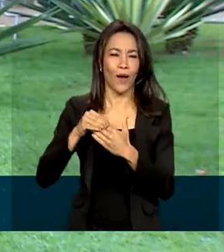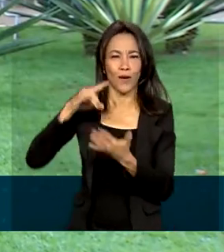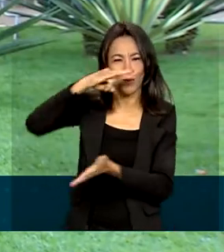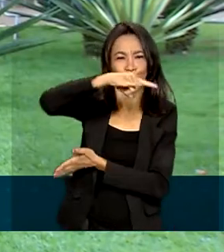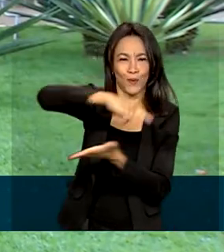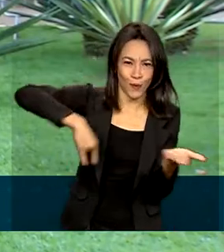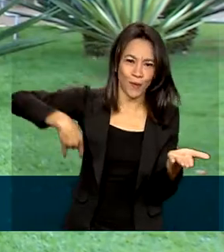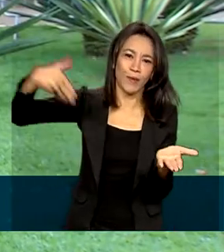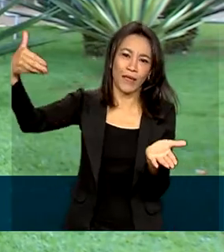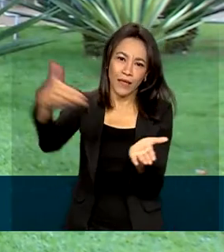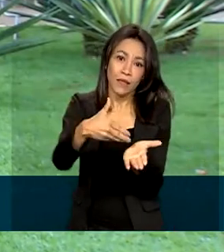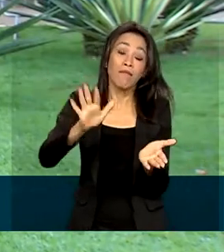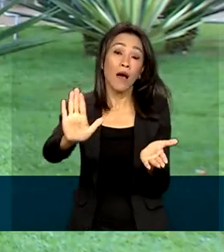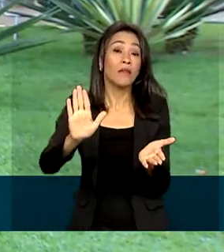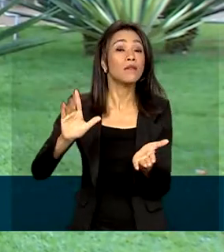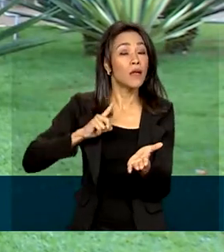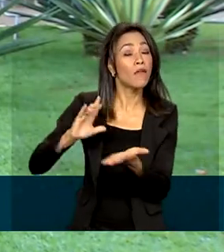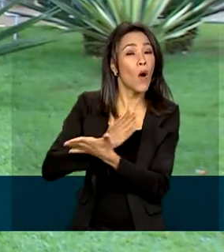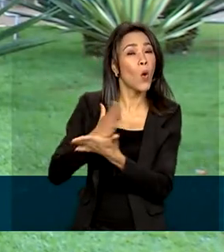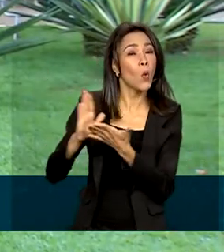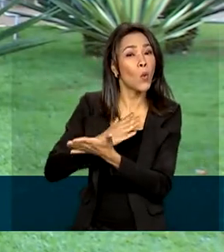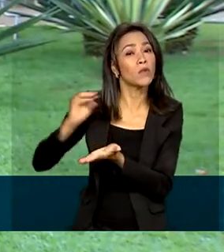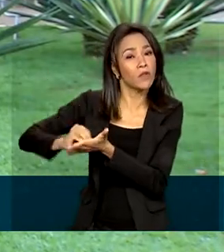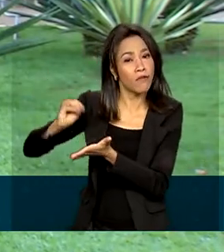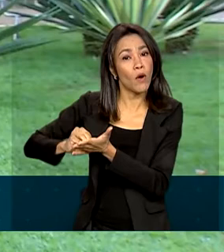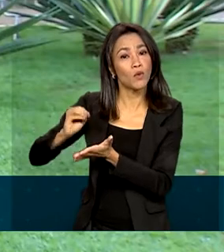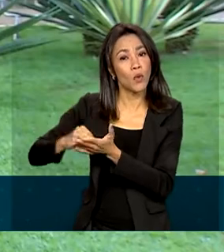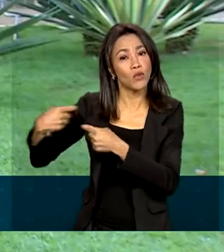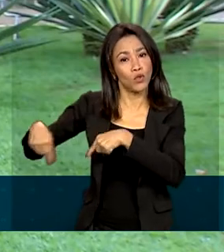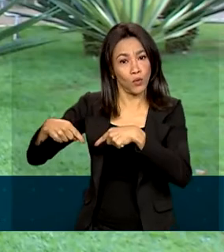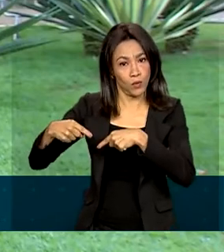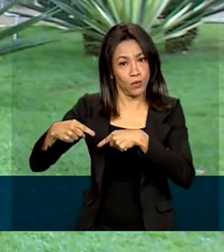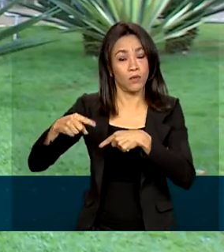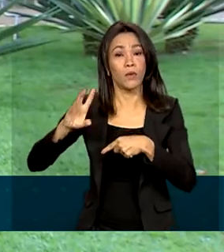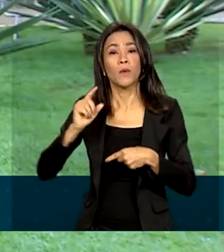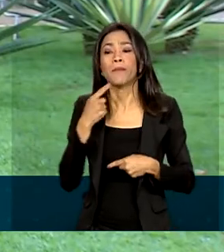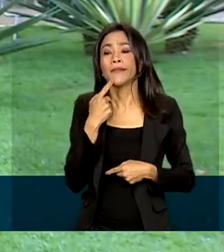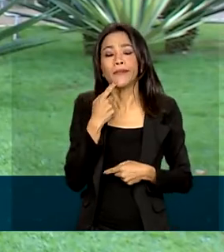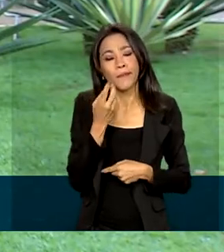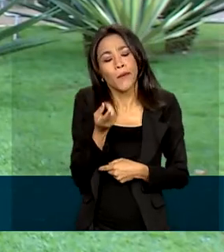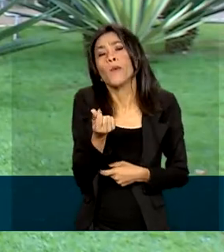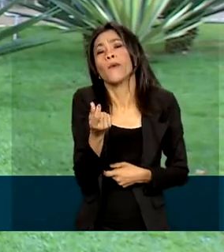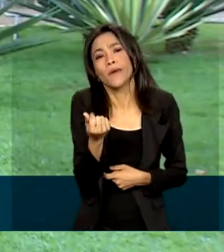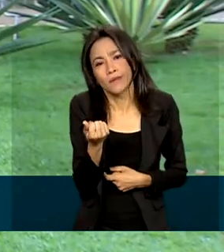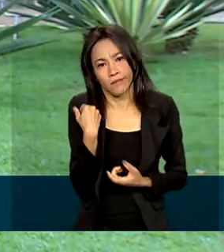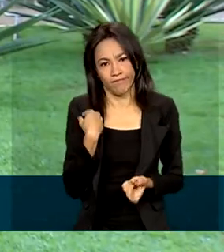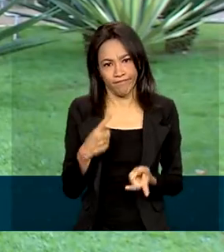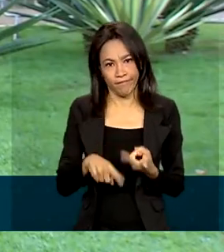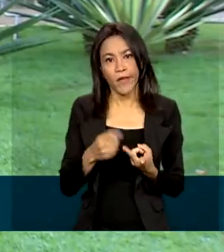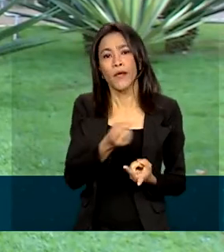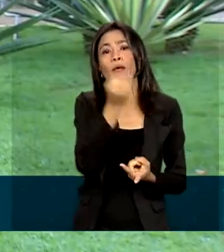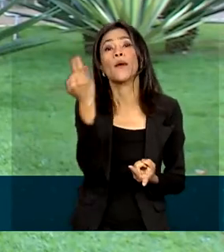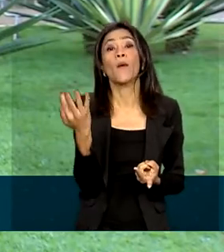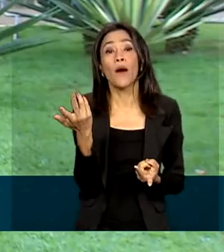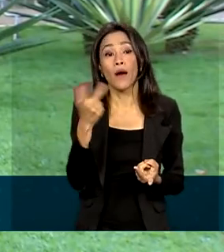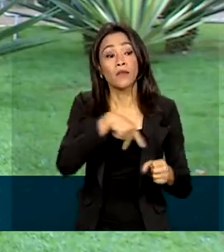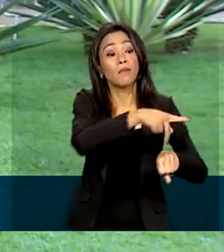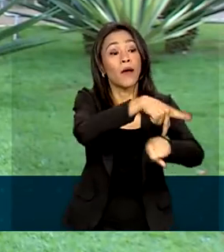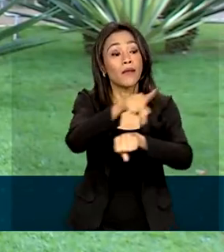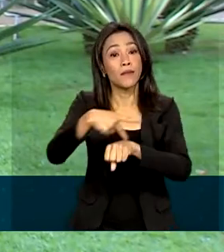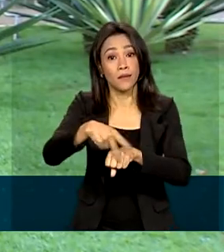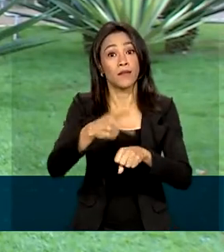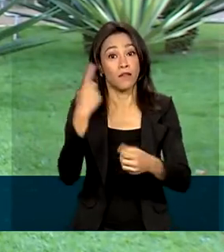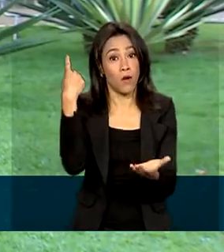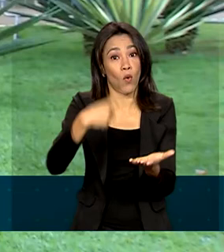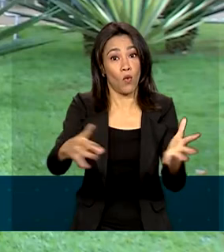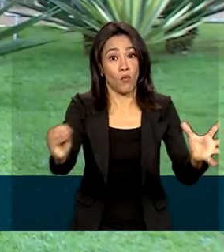ainda ficaram questões pendentes, importantes, como a definição de quanto será essa contribuição e quais países farão esse repasse.